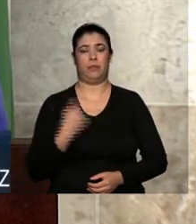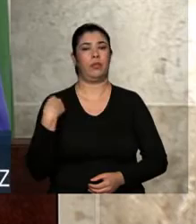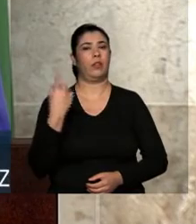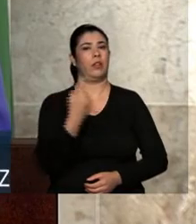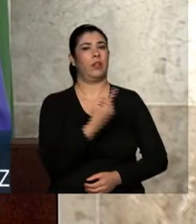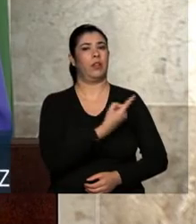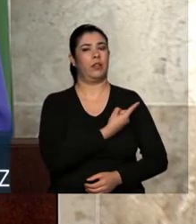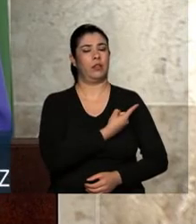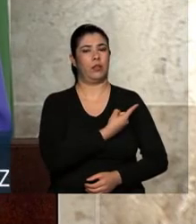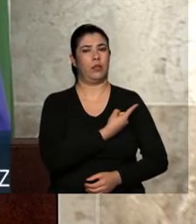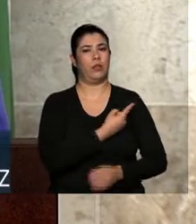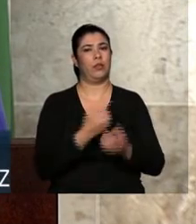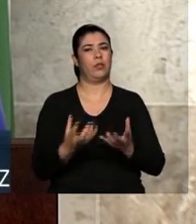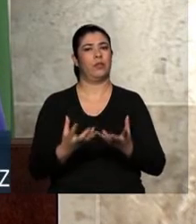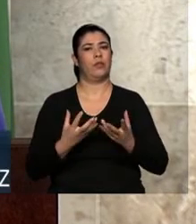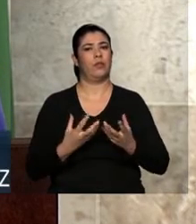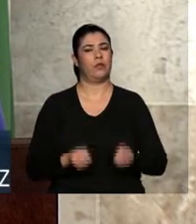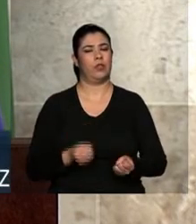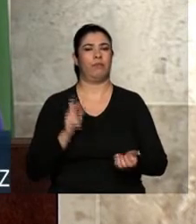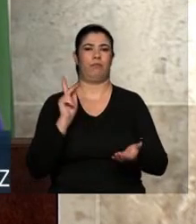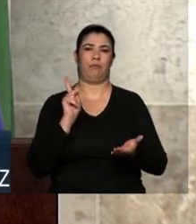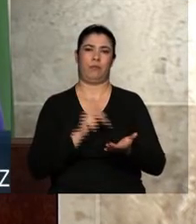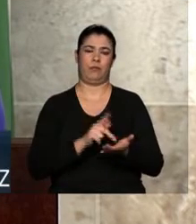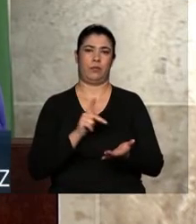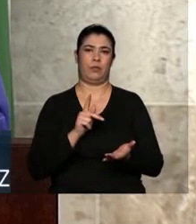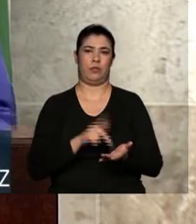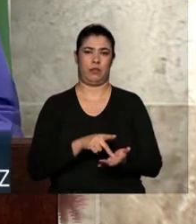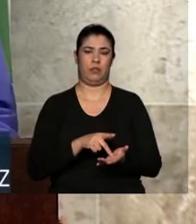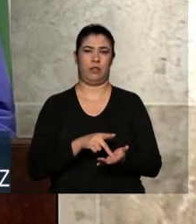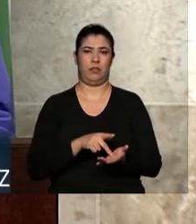Nós vamos, sem sombra de dúvida,